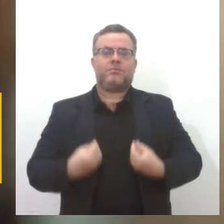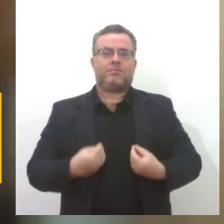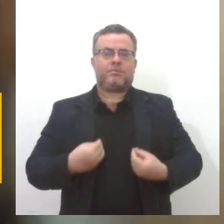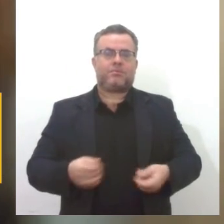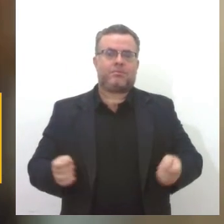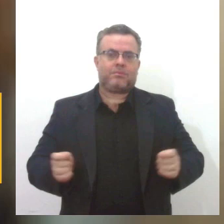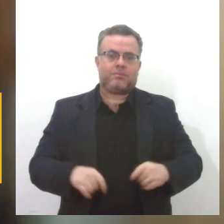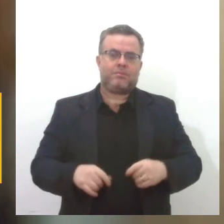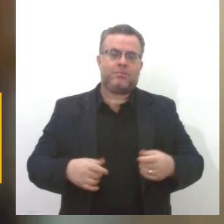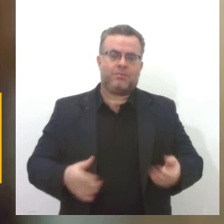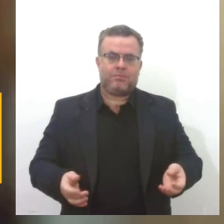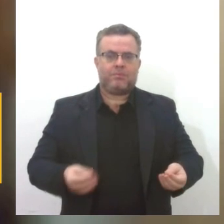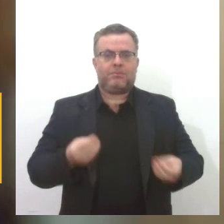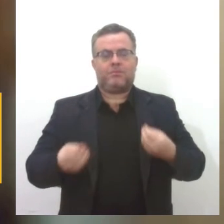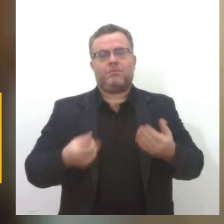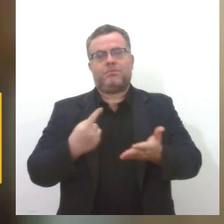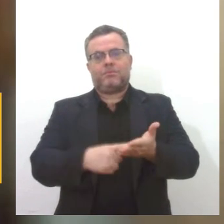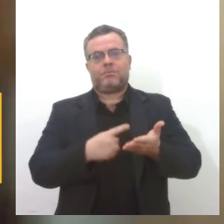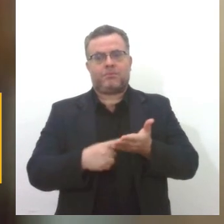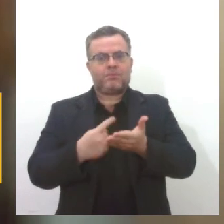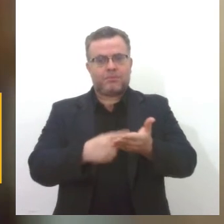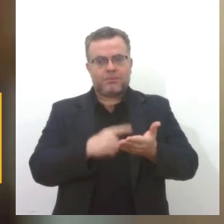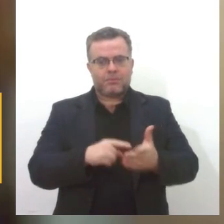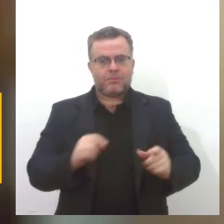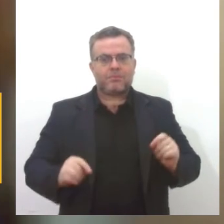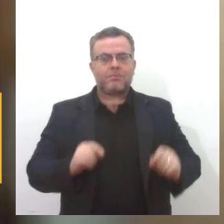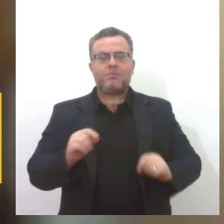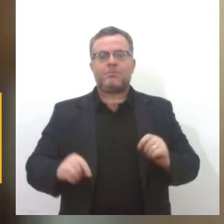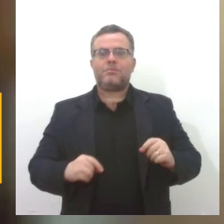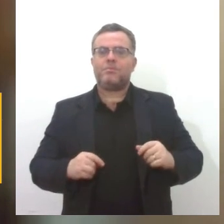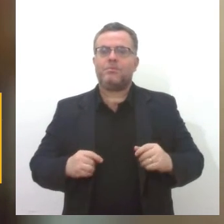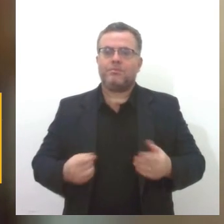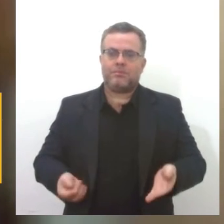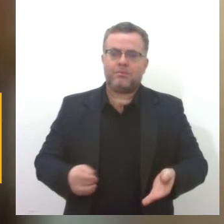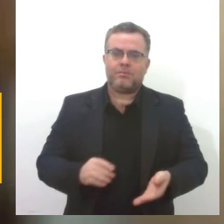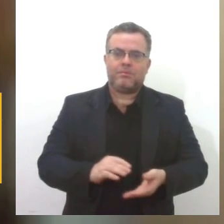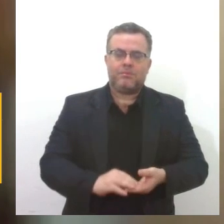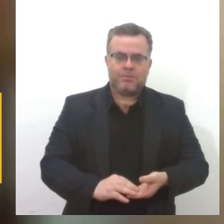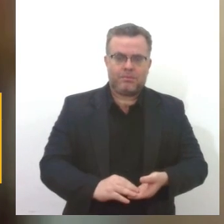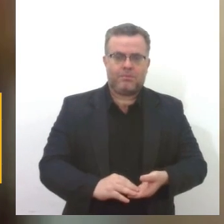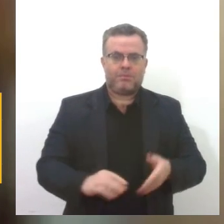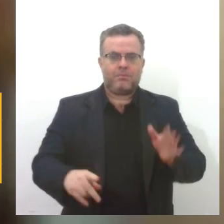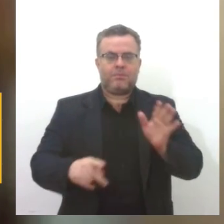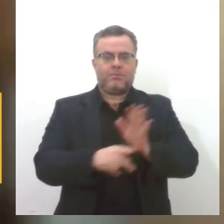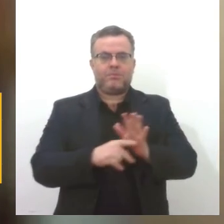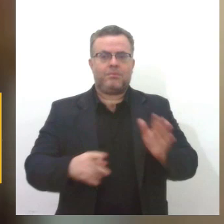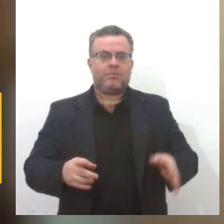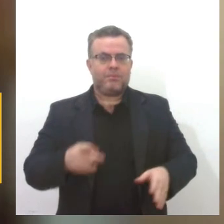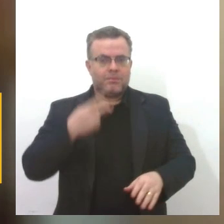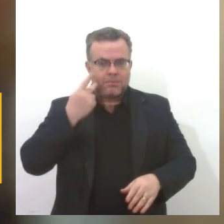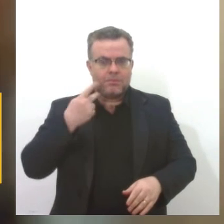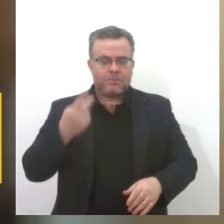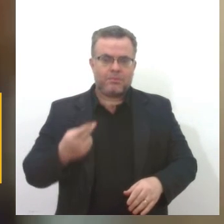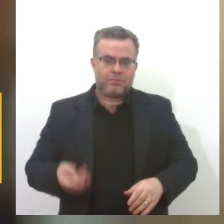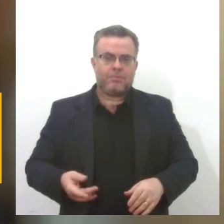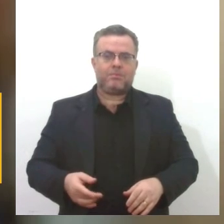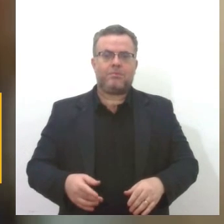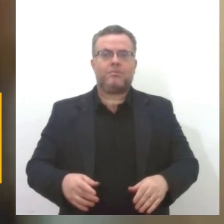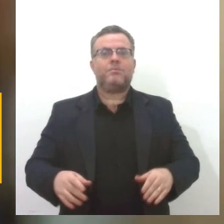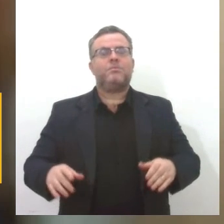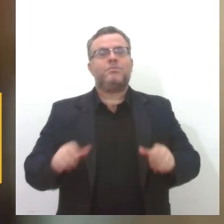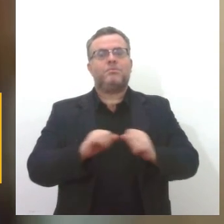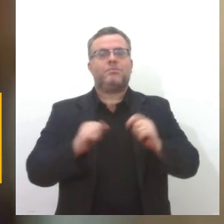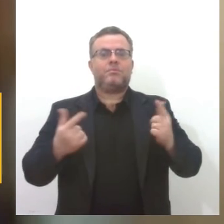e poder contar com esses espaços dentro do caso especificamente da Procuradoria do Legislativo, também para